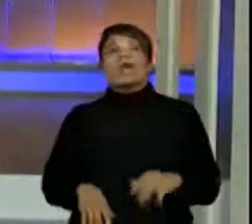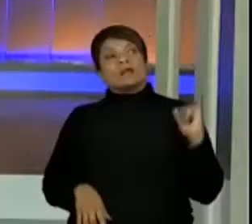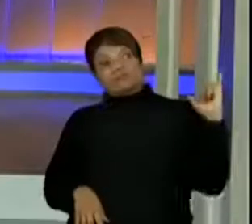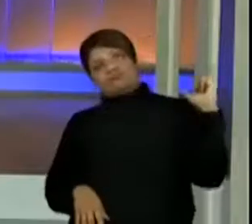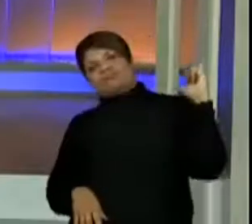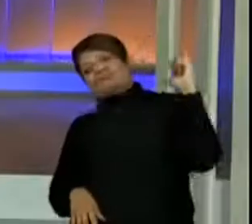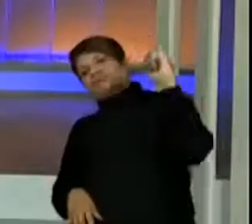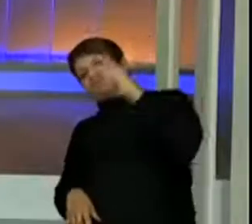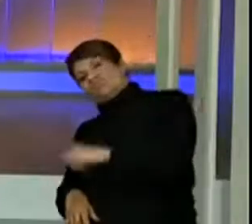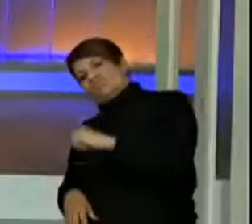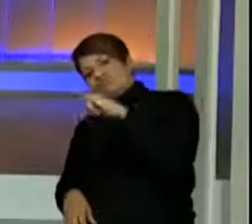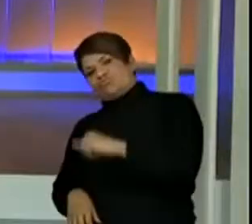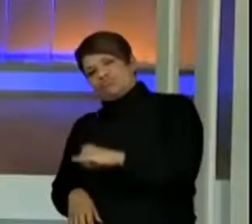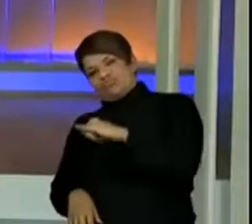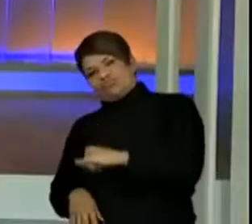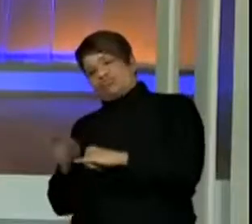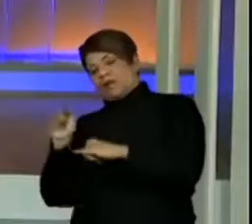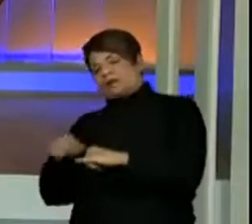chegar aqui